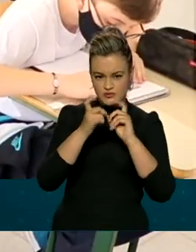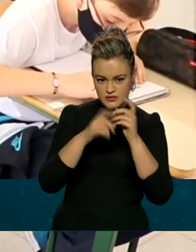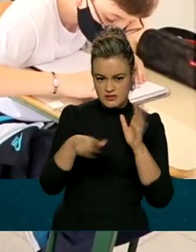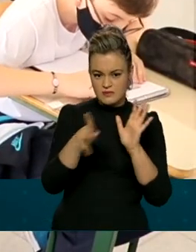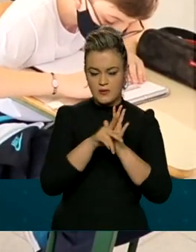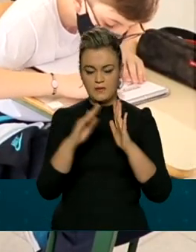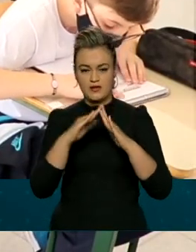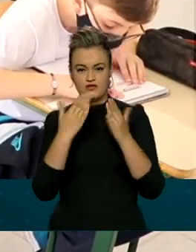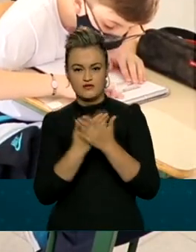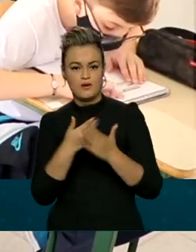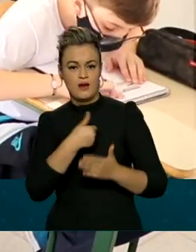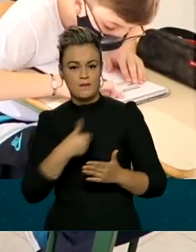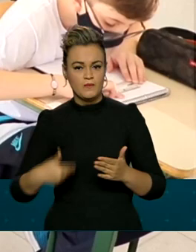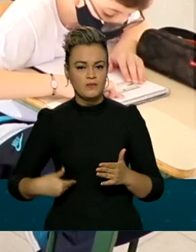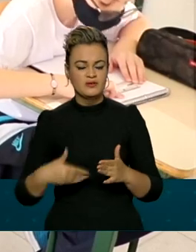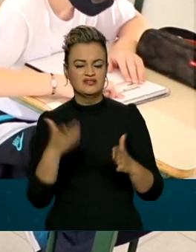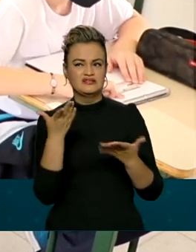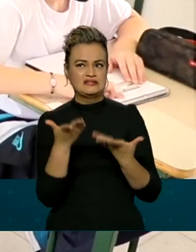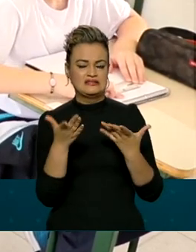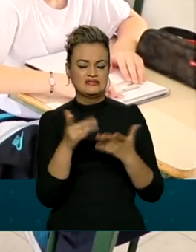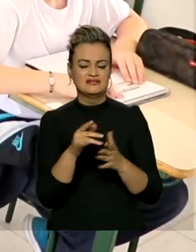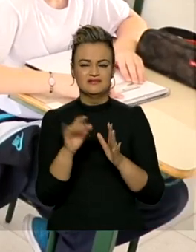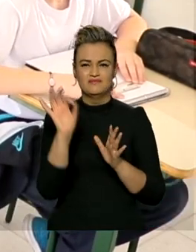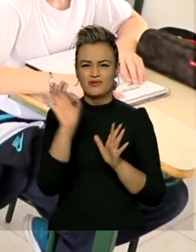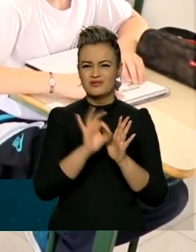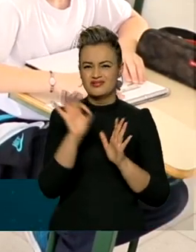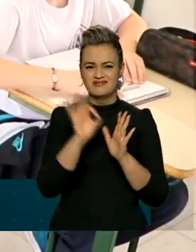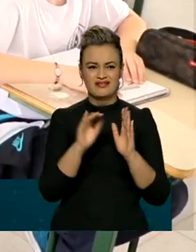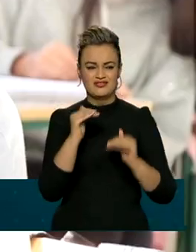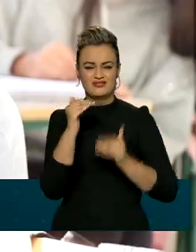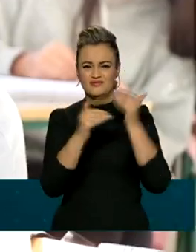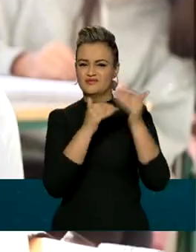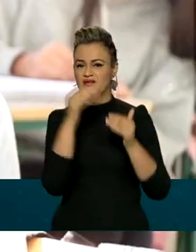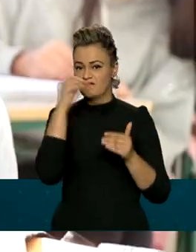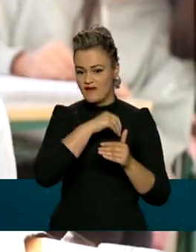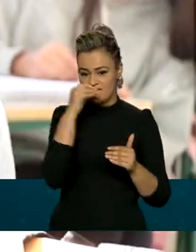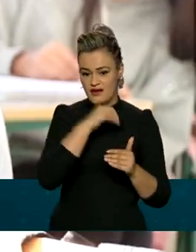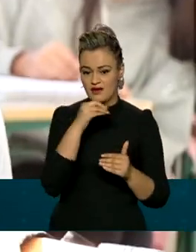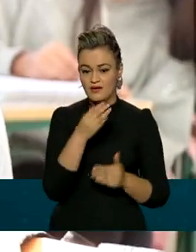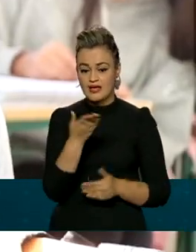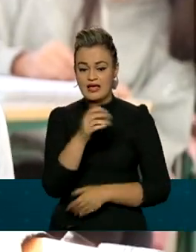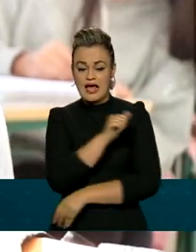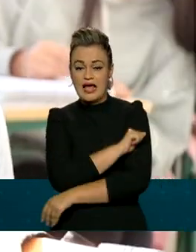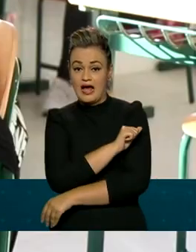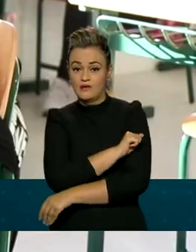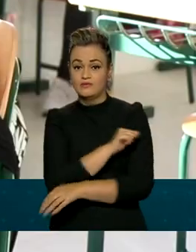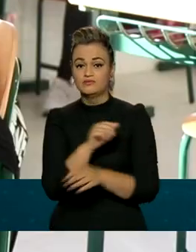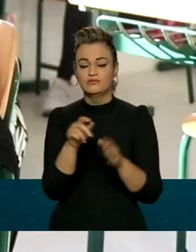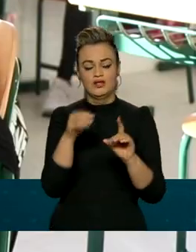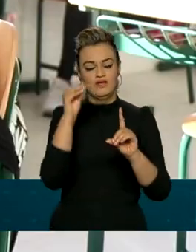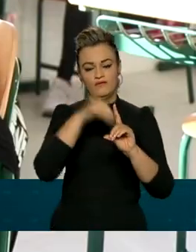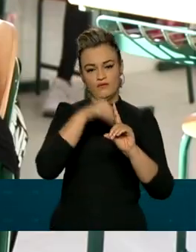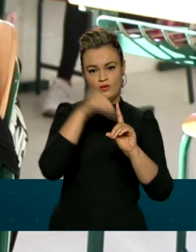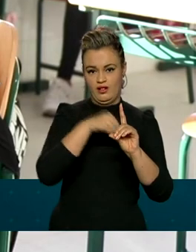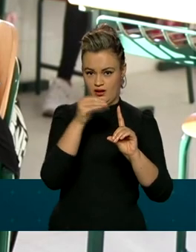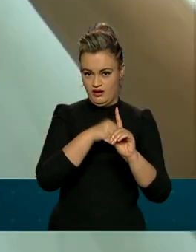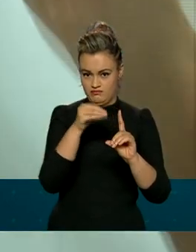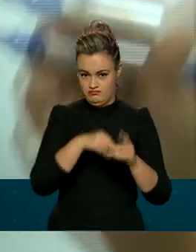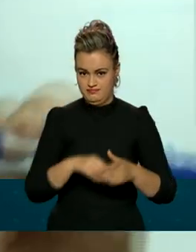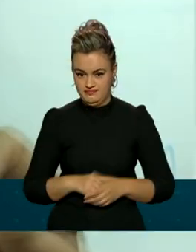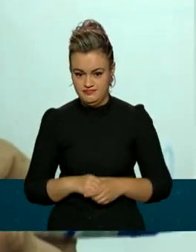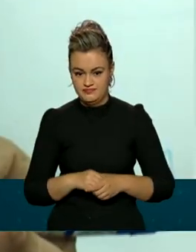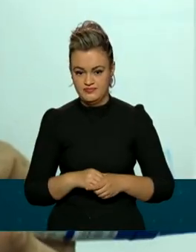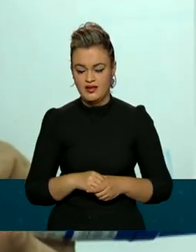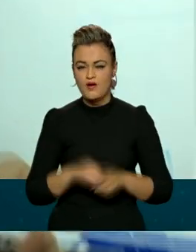escolas públicas com baixo índice de desenvolvimento e com alunos em situação de vulnerabilidade social.